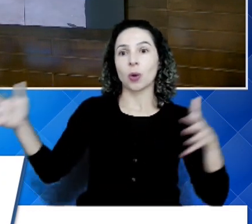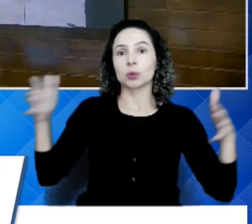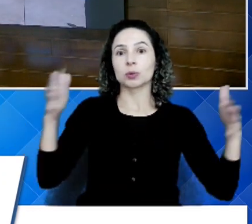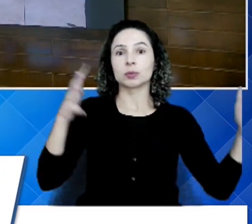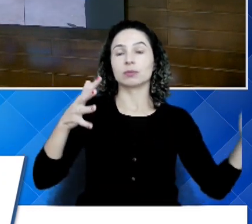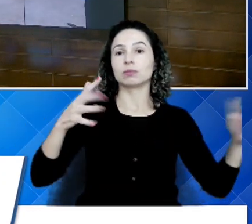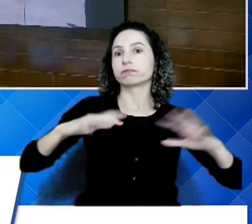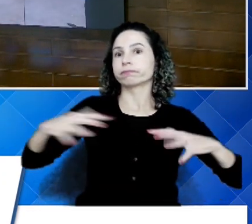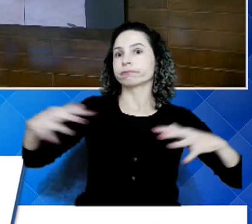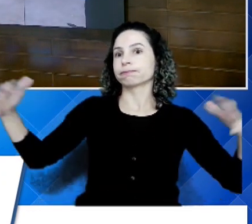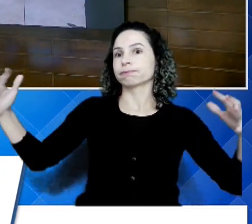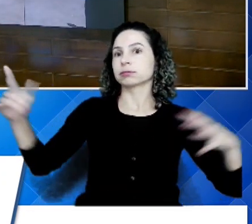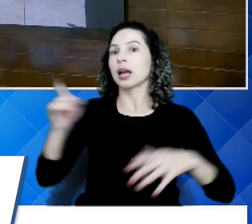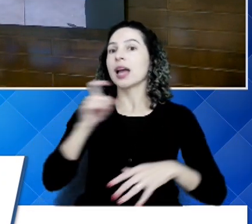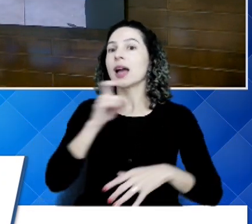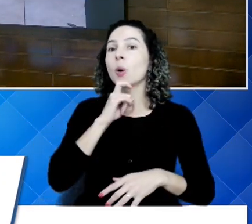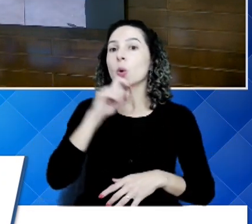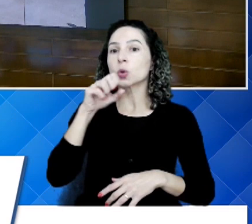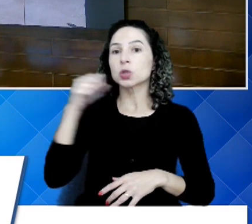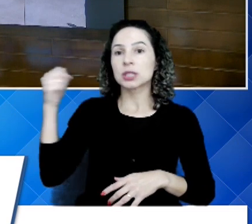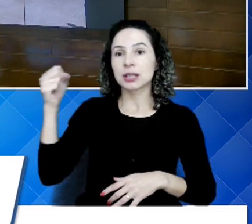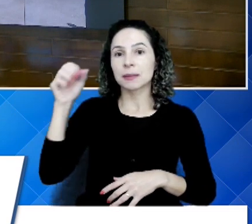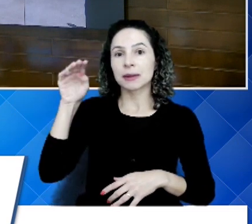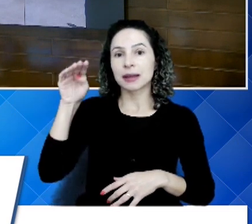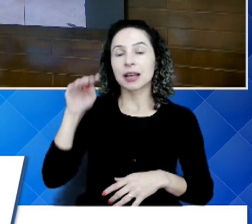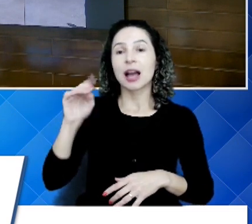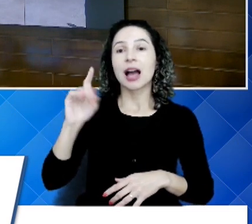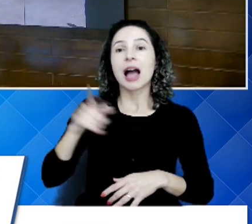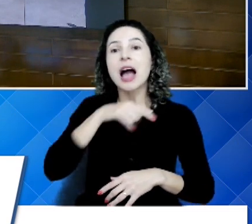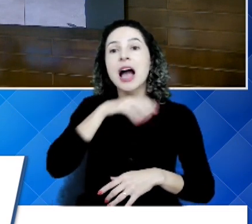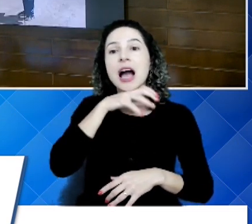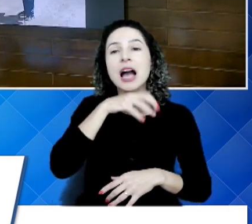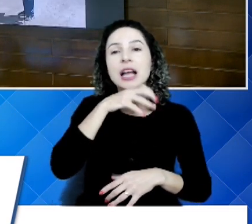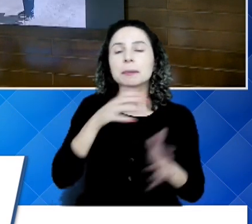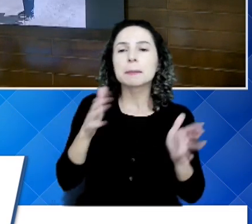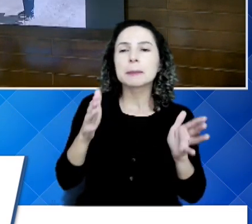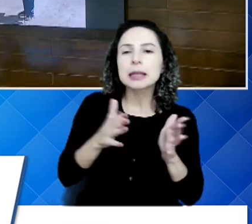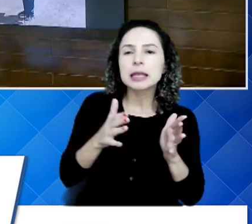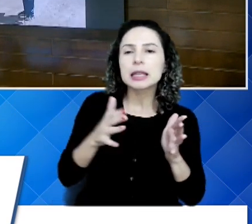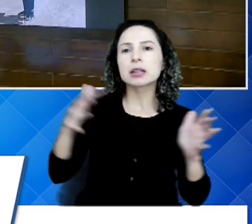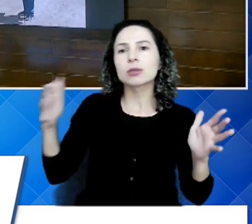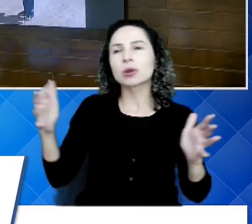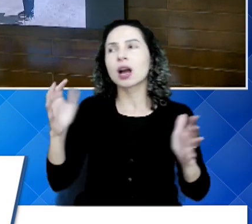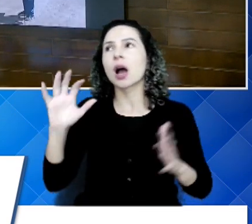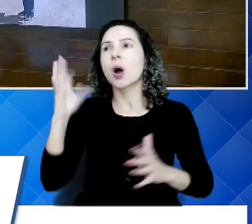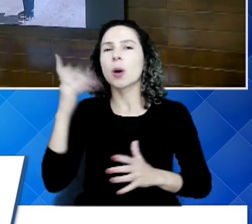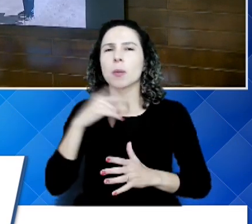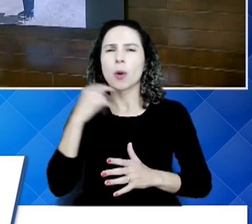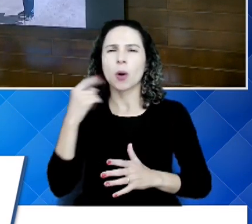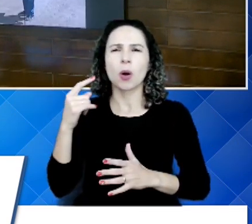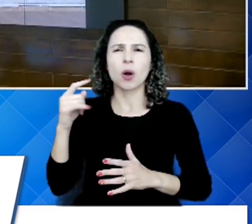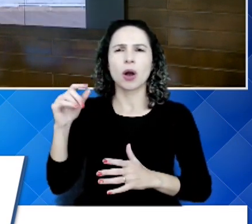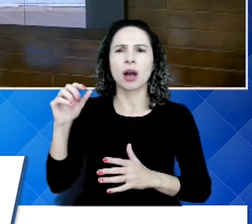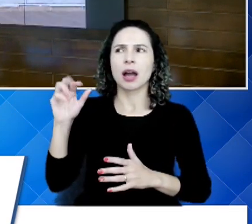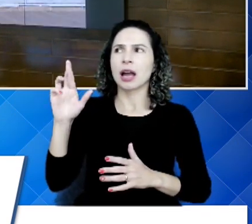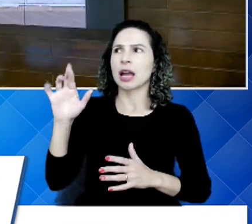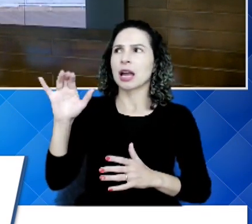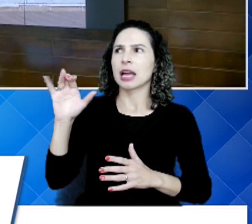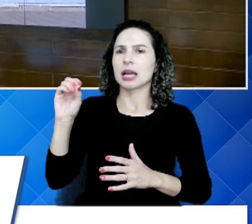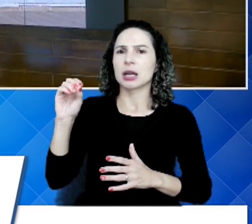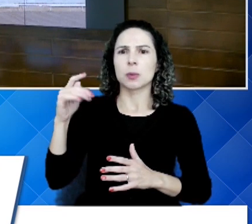de congelamento, onde os animais de pequeno e grande porte, se não me engano a cidade de Rio Preto é a única no Brasil